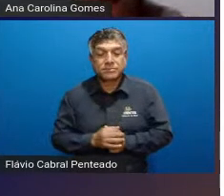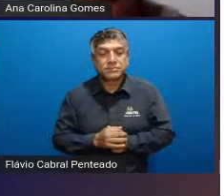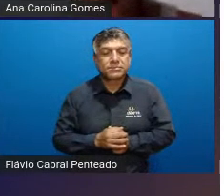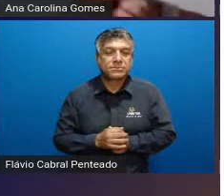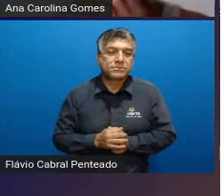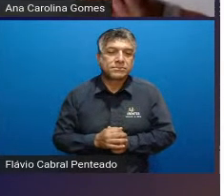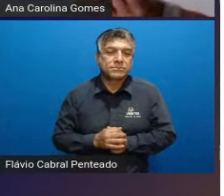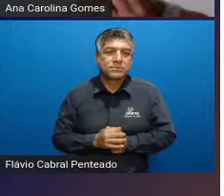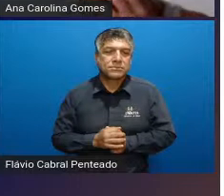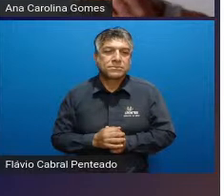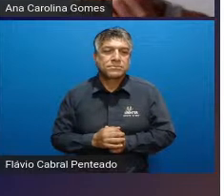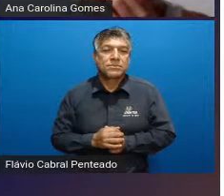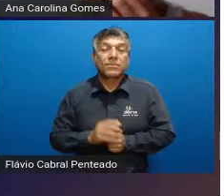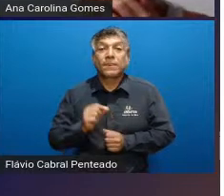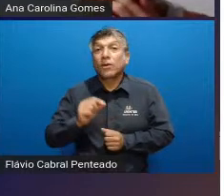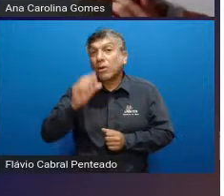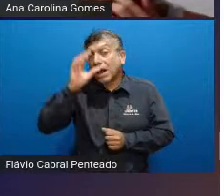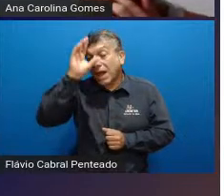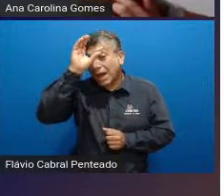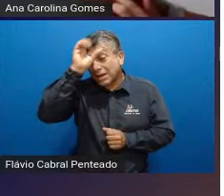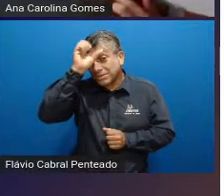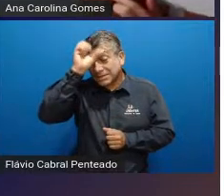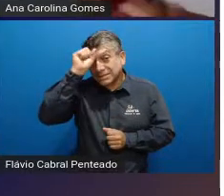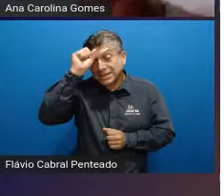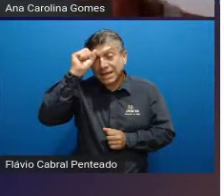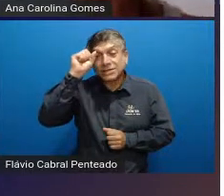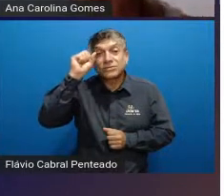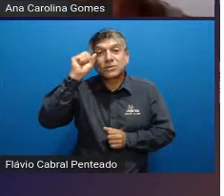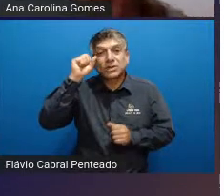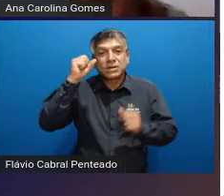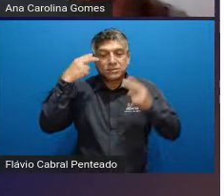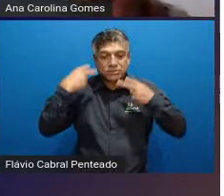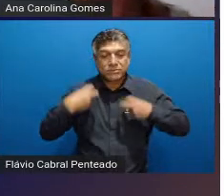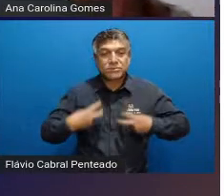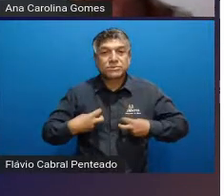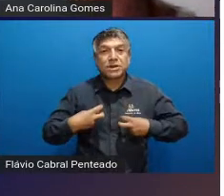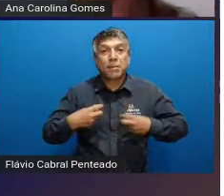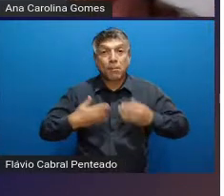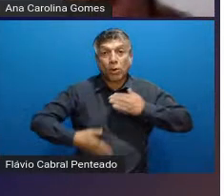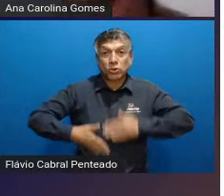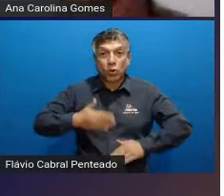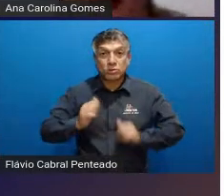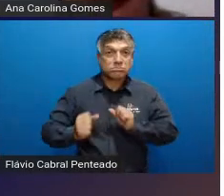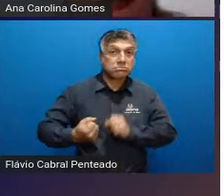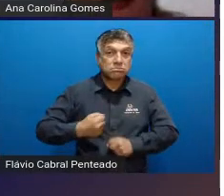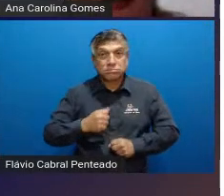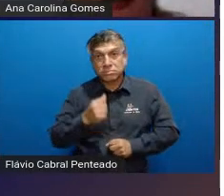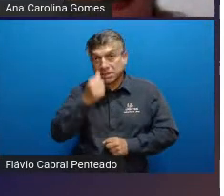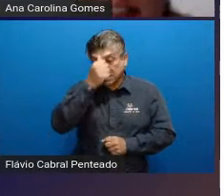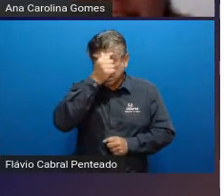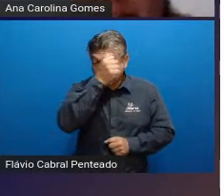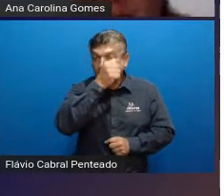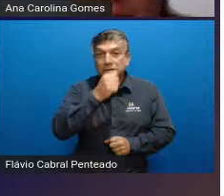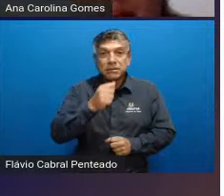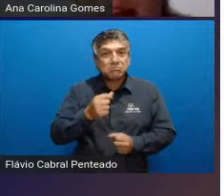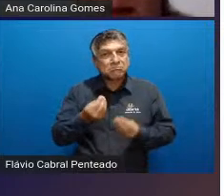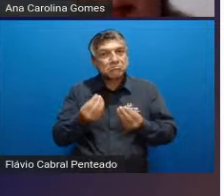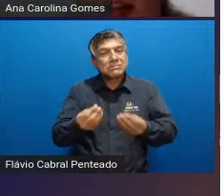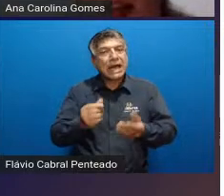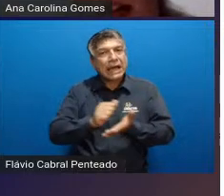do aprendizado sensório-motor que a gente pode que o autista pode adquirir com a atividade física